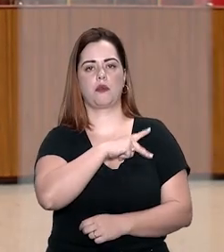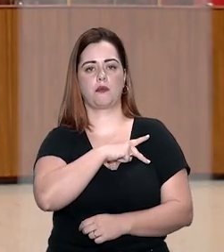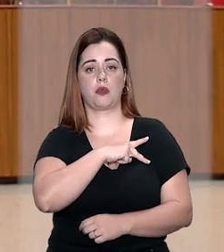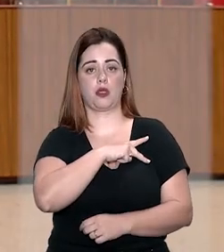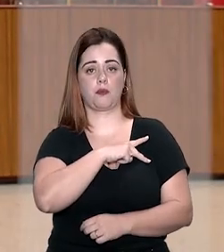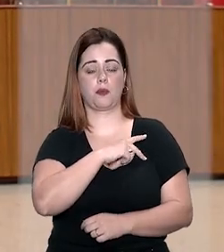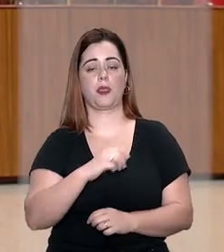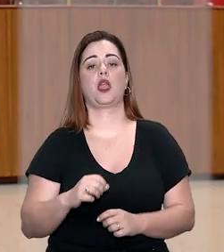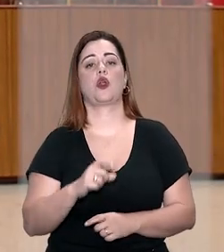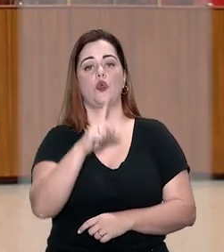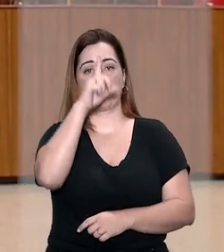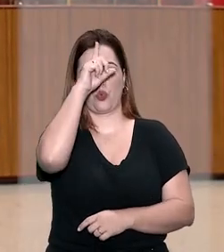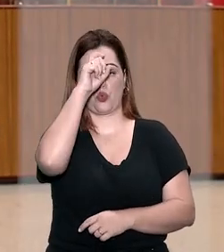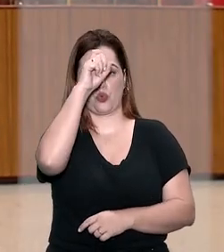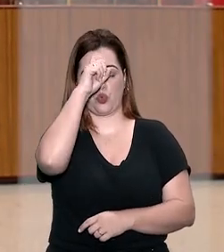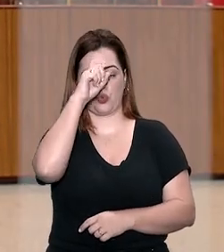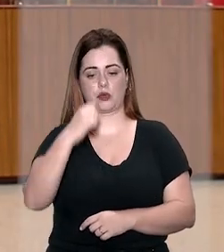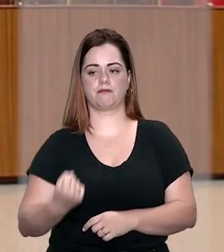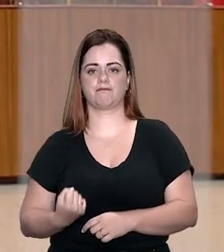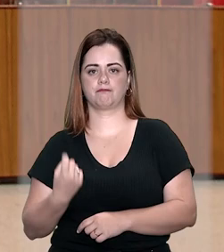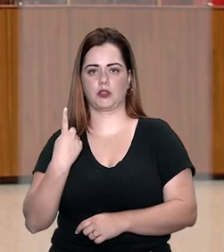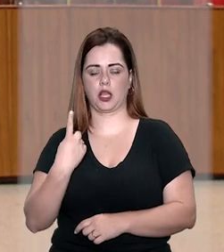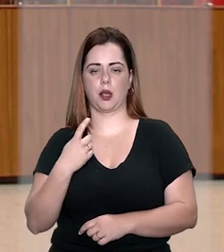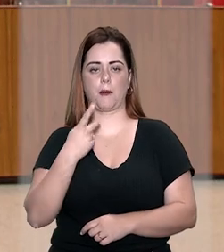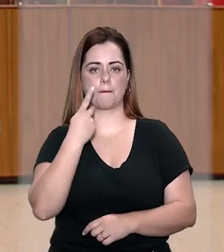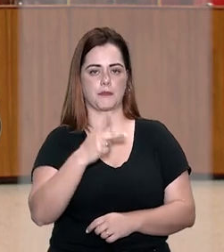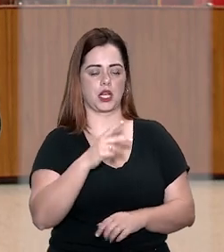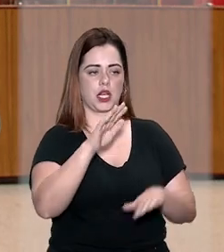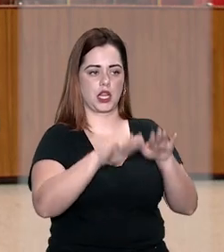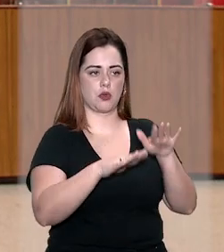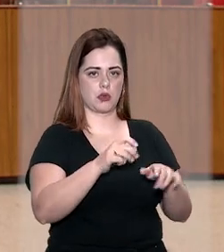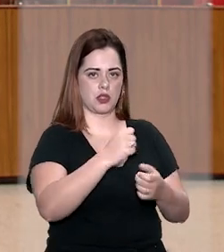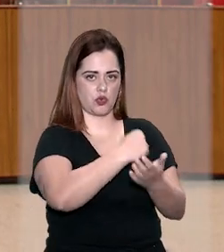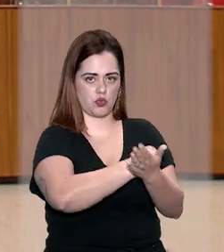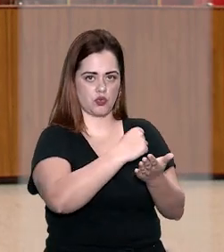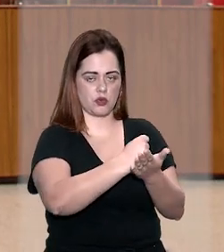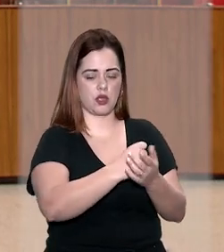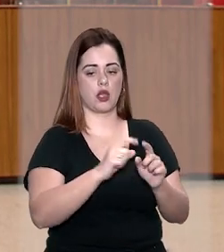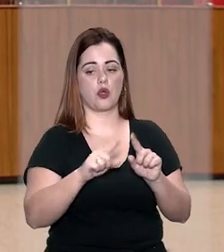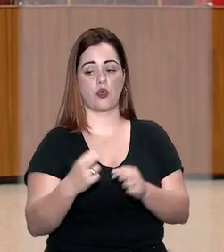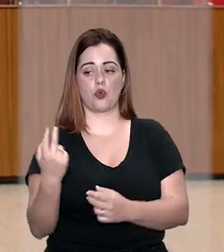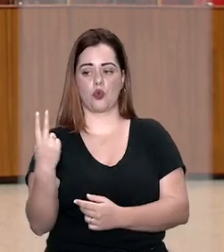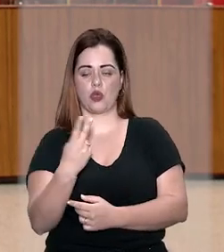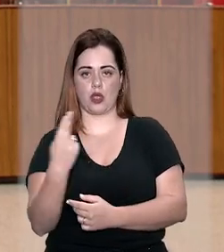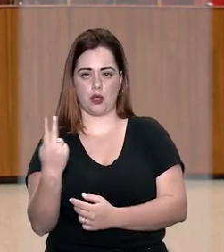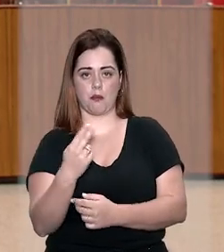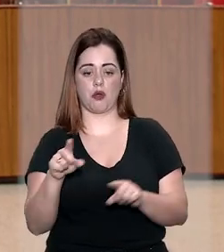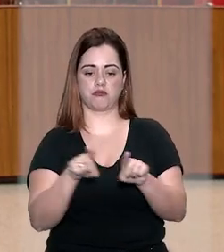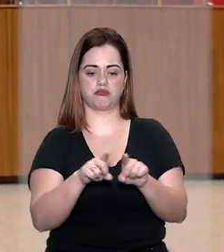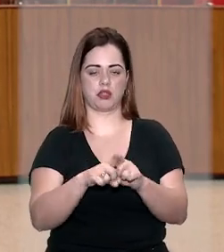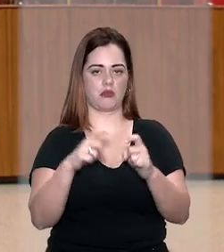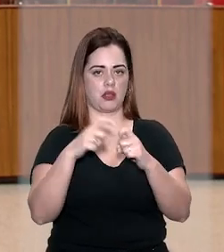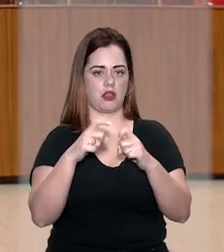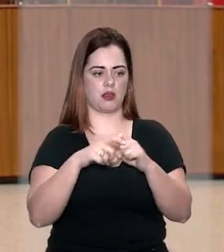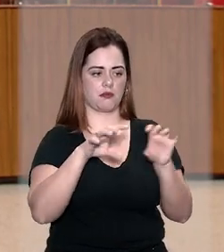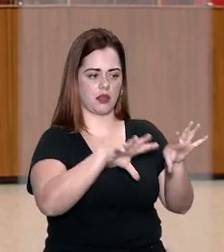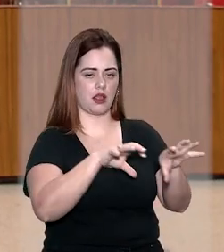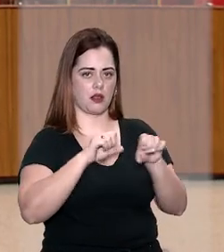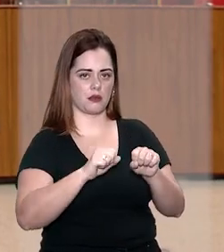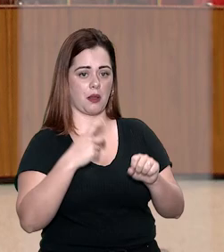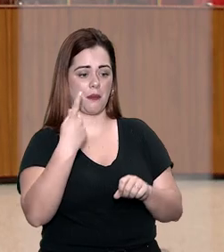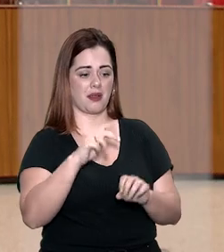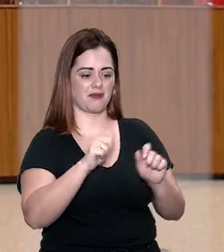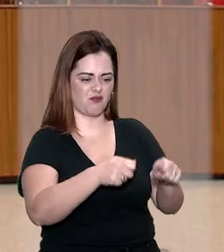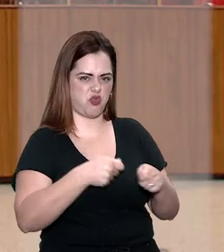o proprietário da clínica para dependentes químicos, o irmão dele e uma médica capturavam os viciados à